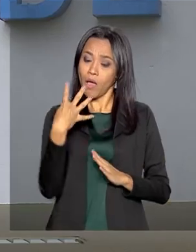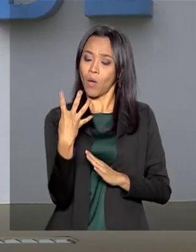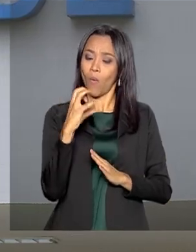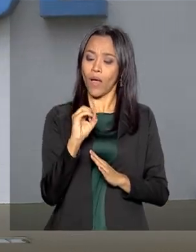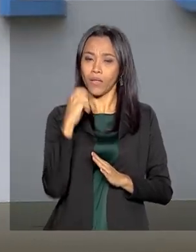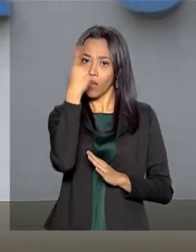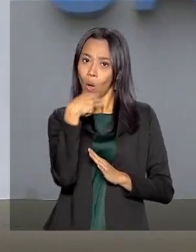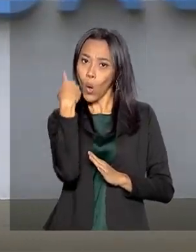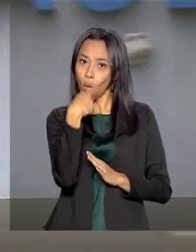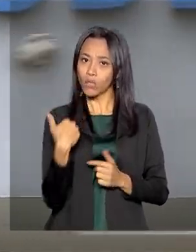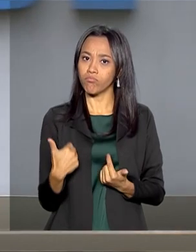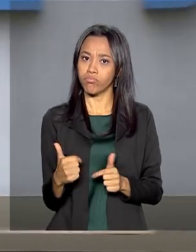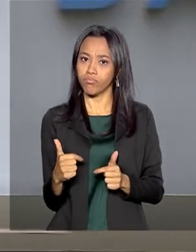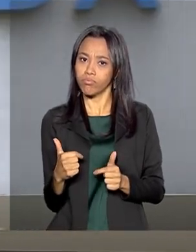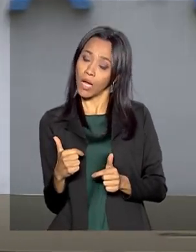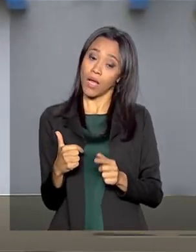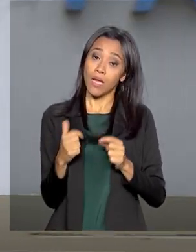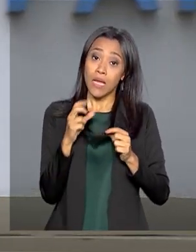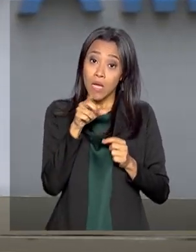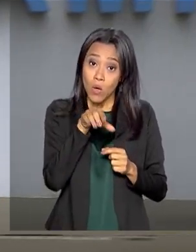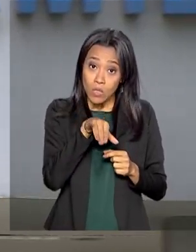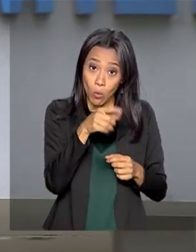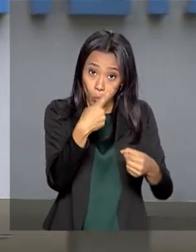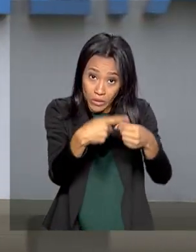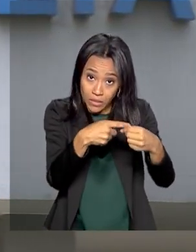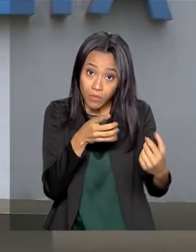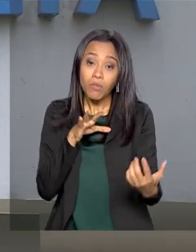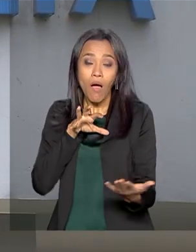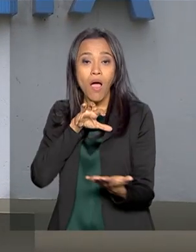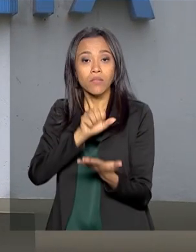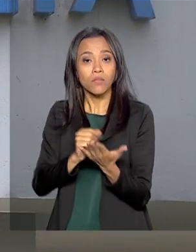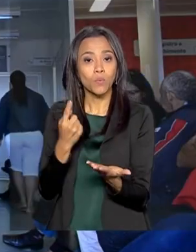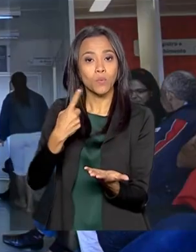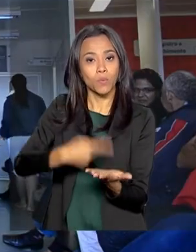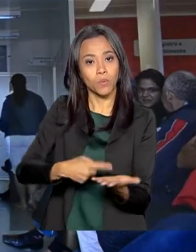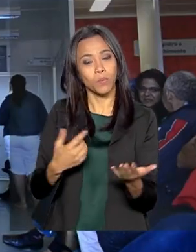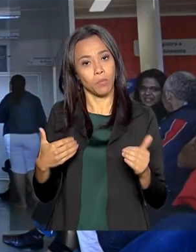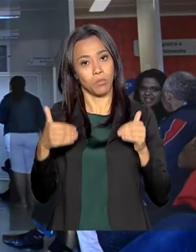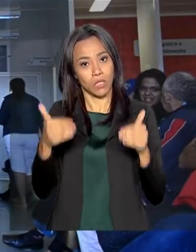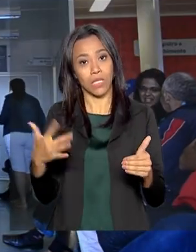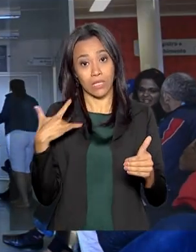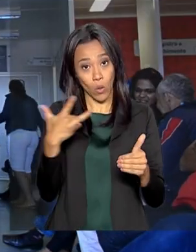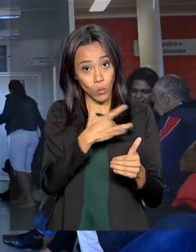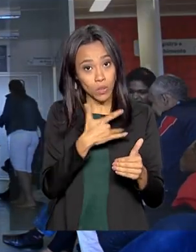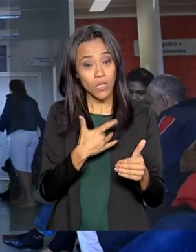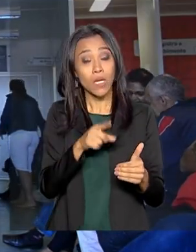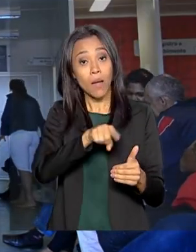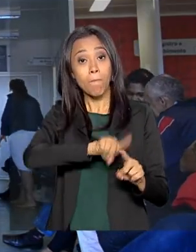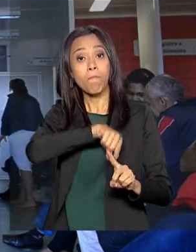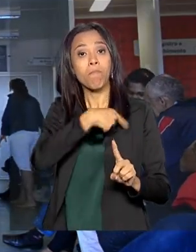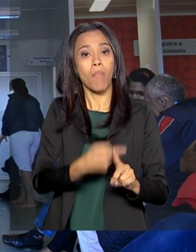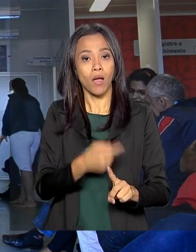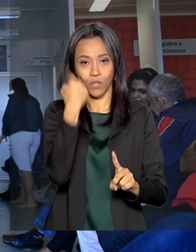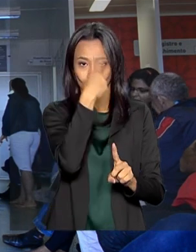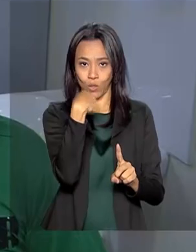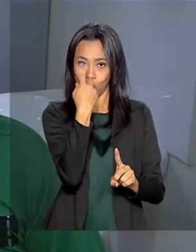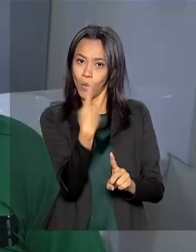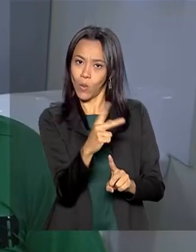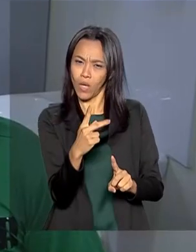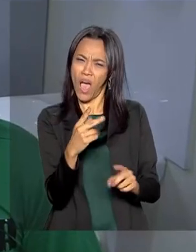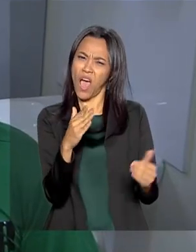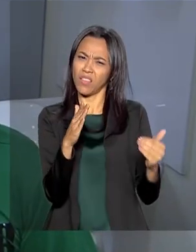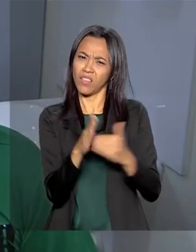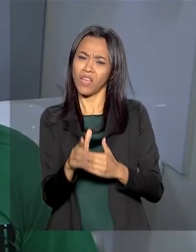E a partir do momento em que o município é habilitado pelo Ministério da Saúde, a carga horária é ampliada, podendo chegar a